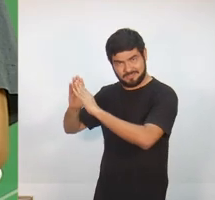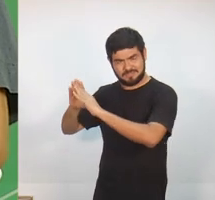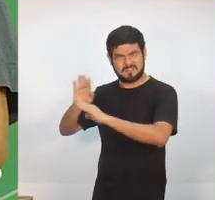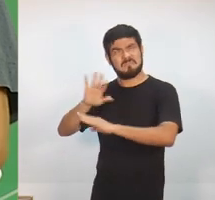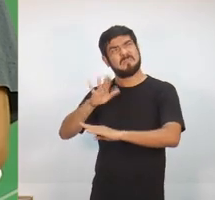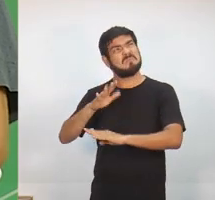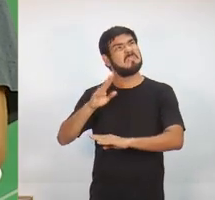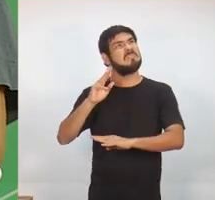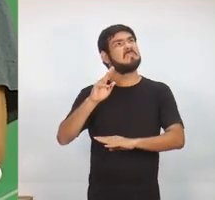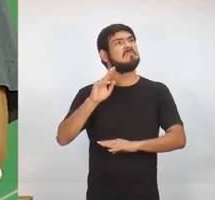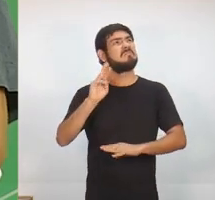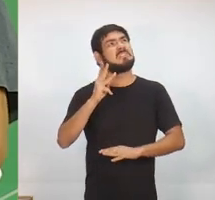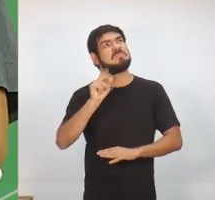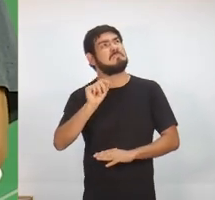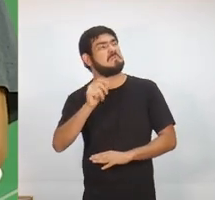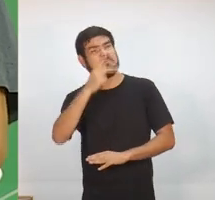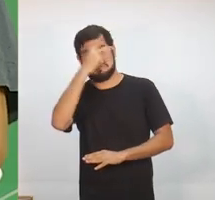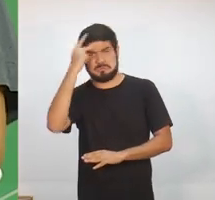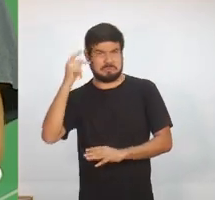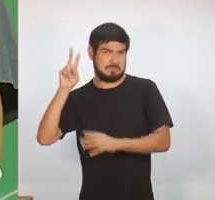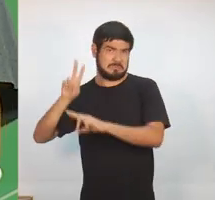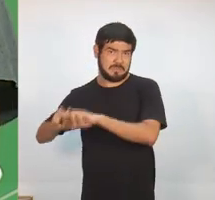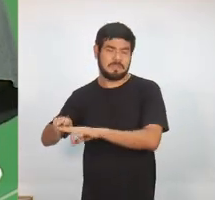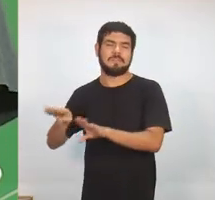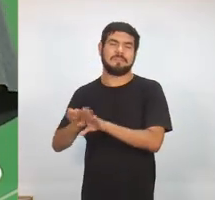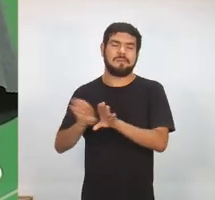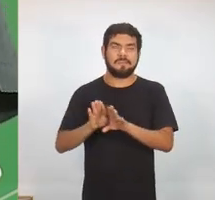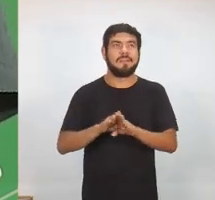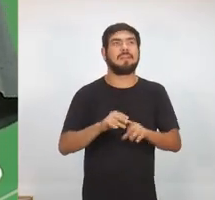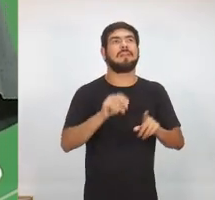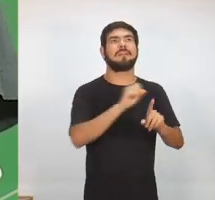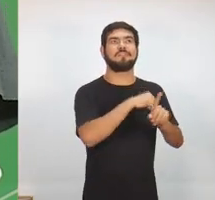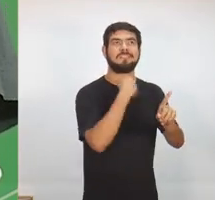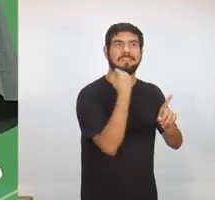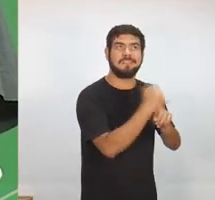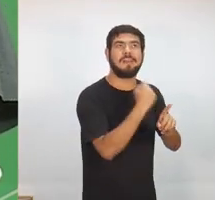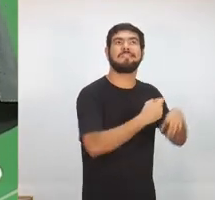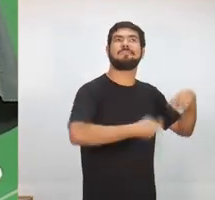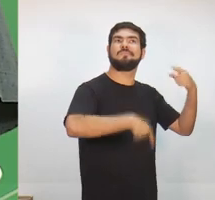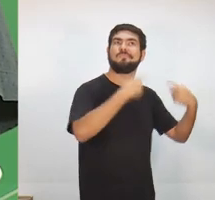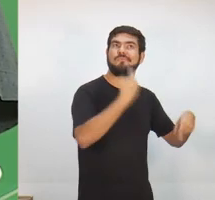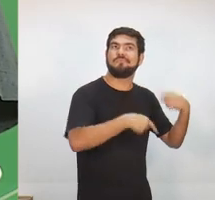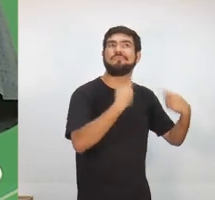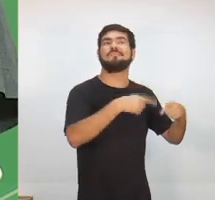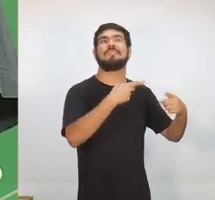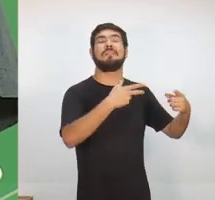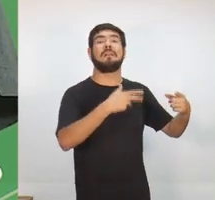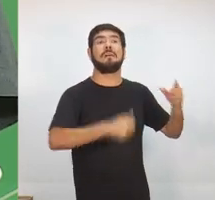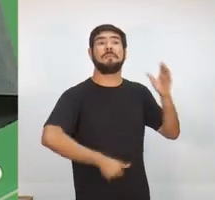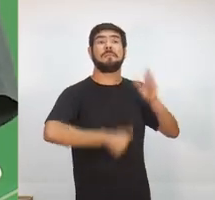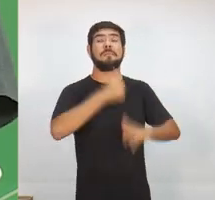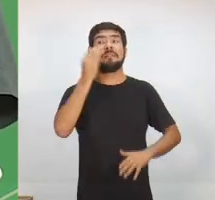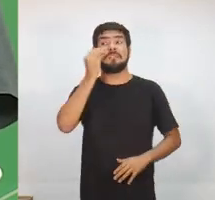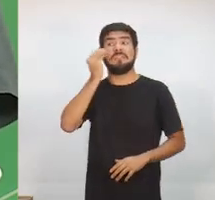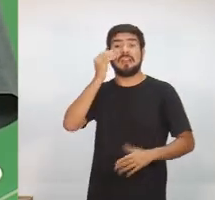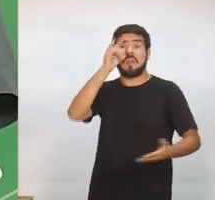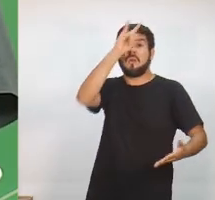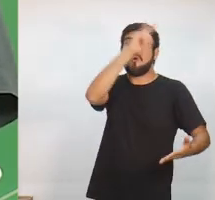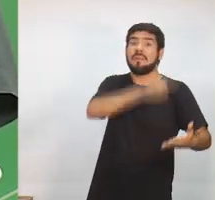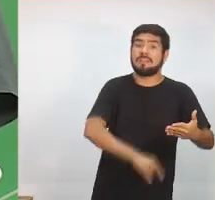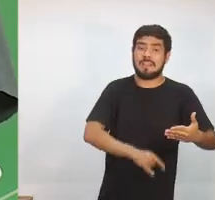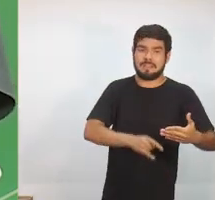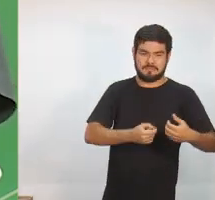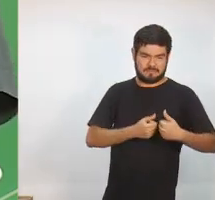Nós temos também ouvido a sociedade e a primeira providência que nós vamos fazer no nosso governo justamente é rever esse contrato com humanizária.